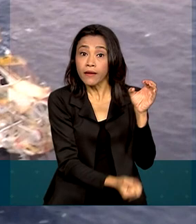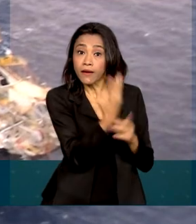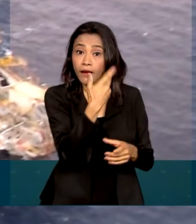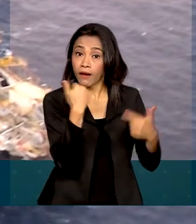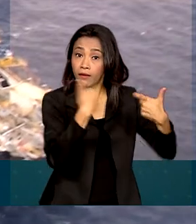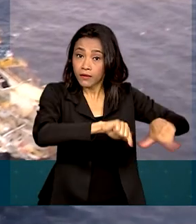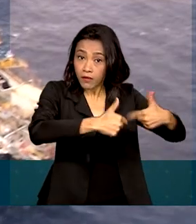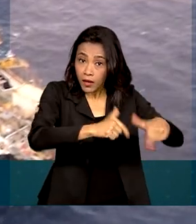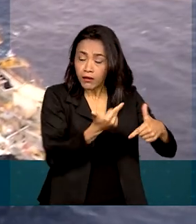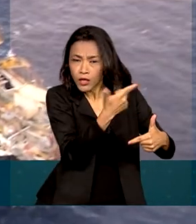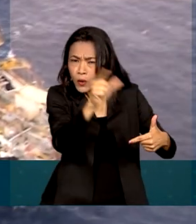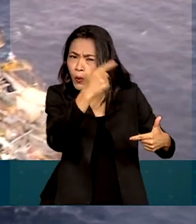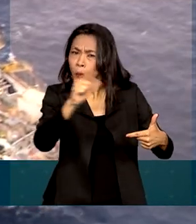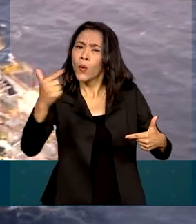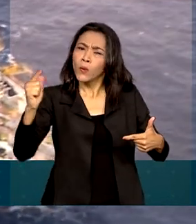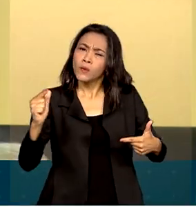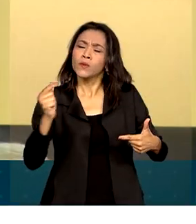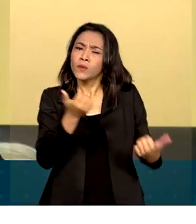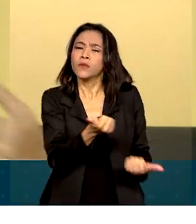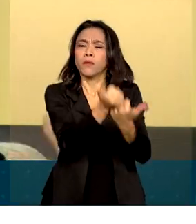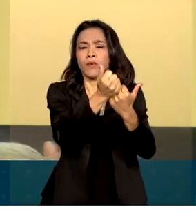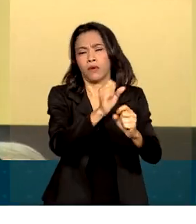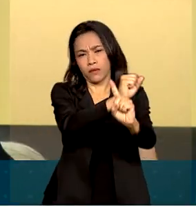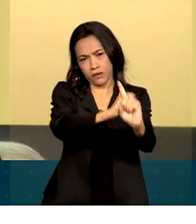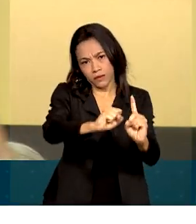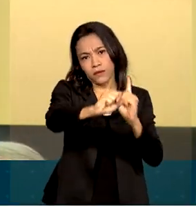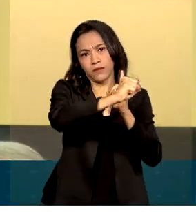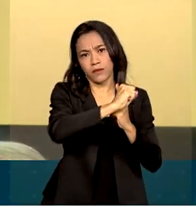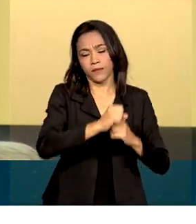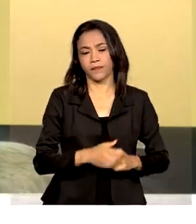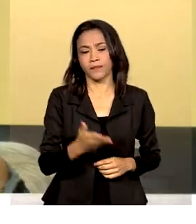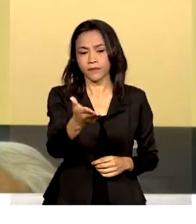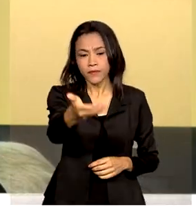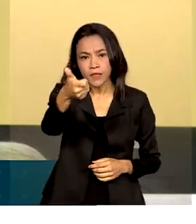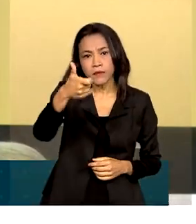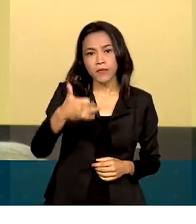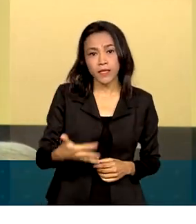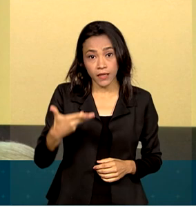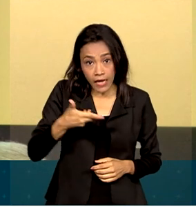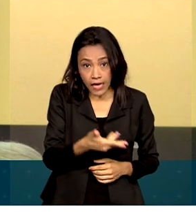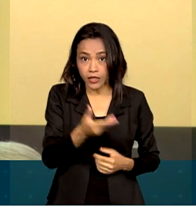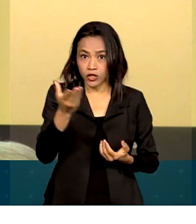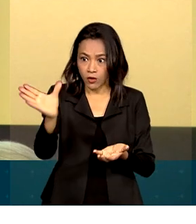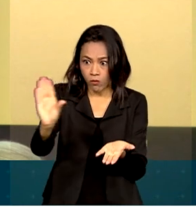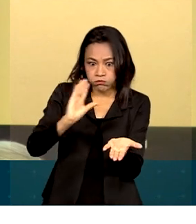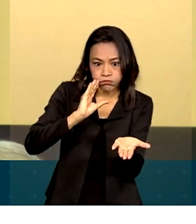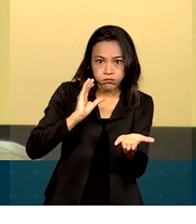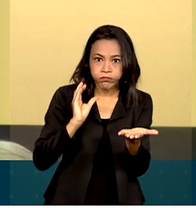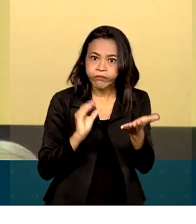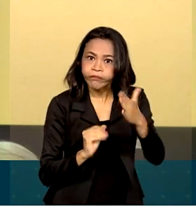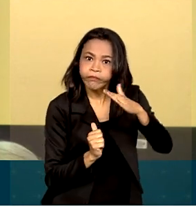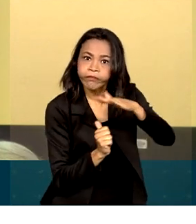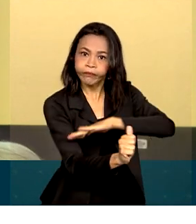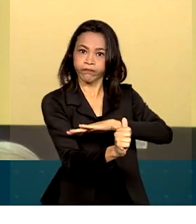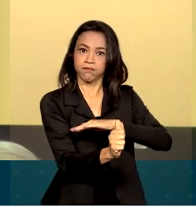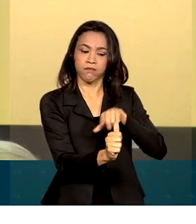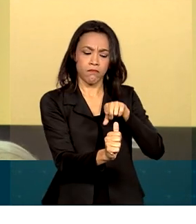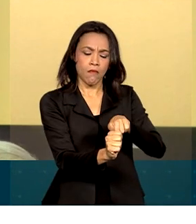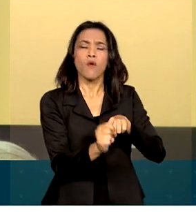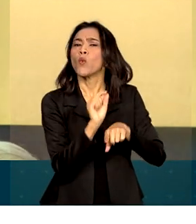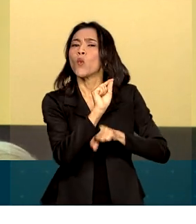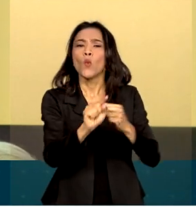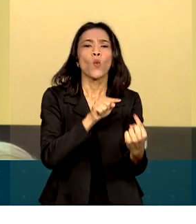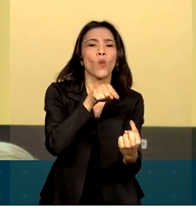outros benefícios para a sociedade. Esse investimento todo, isso significa o seguinte, isso é geração de